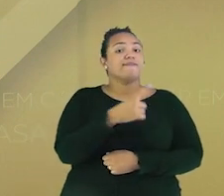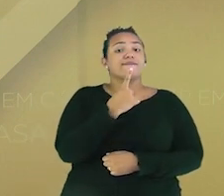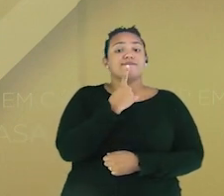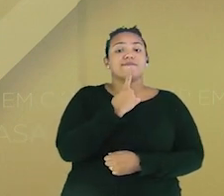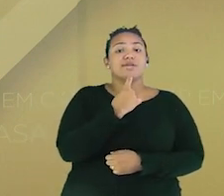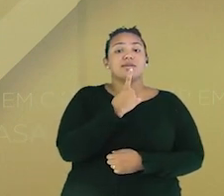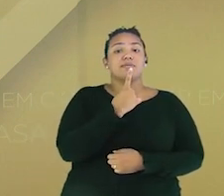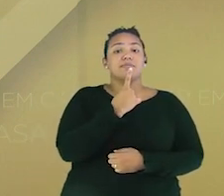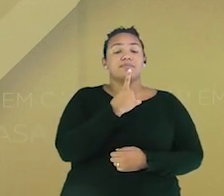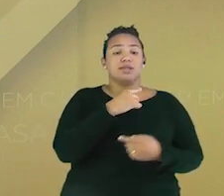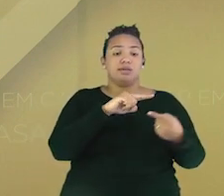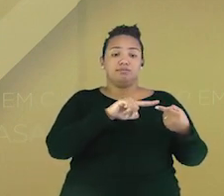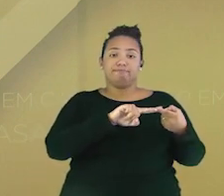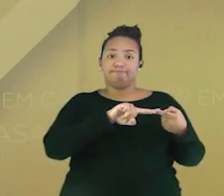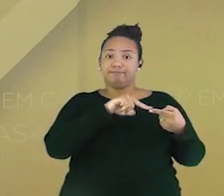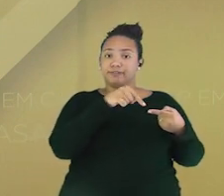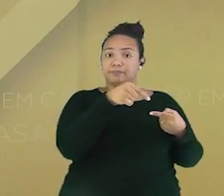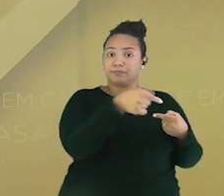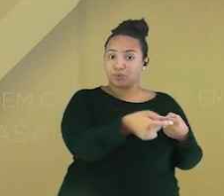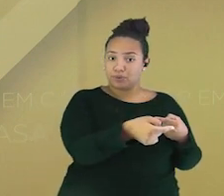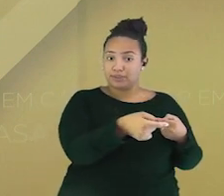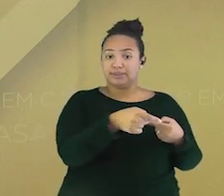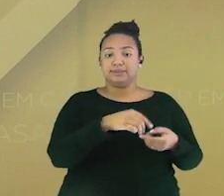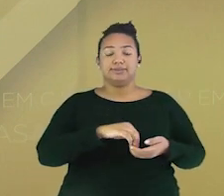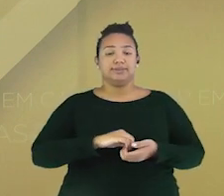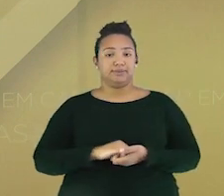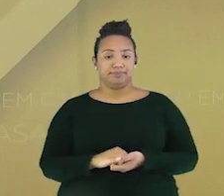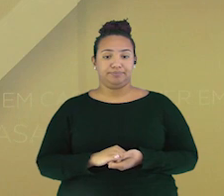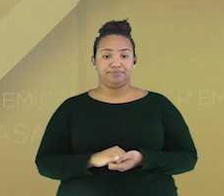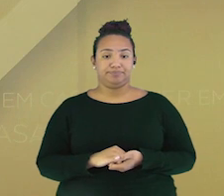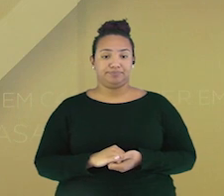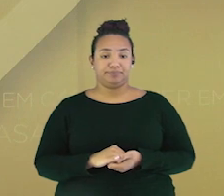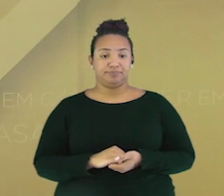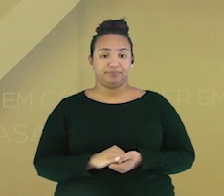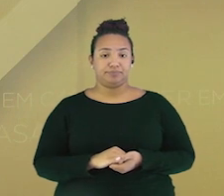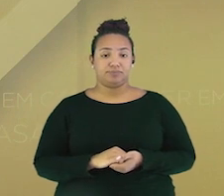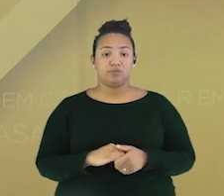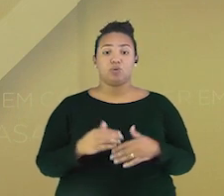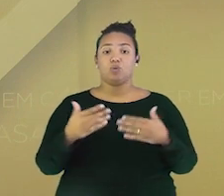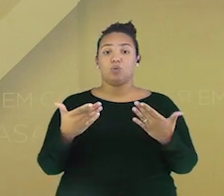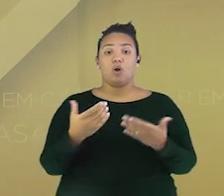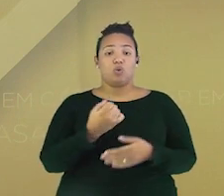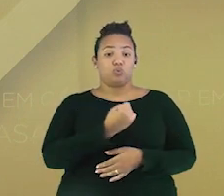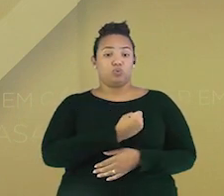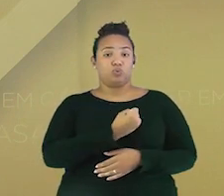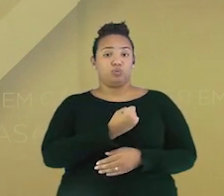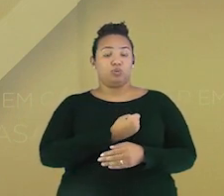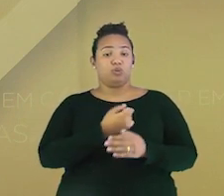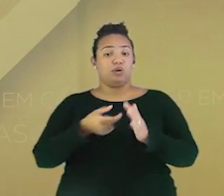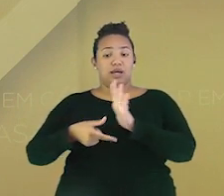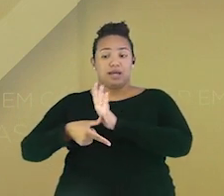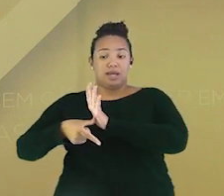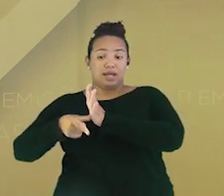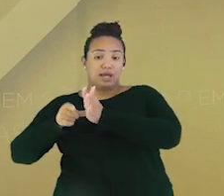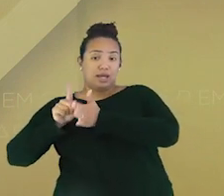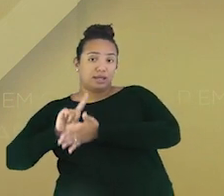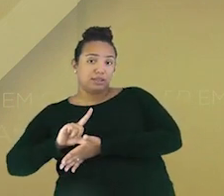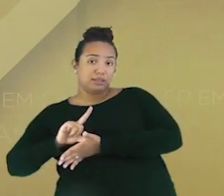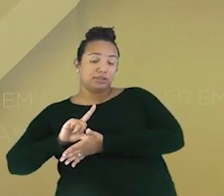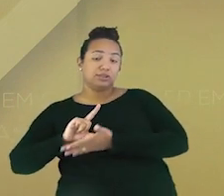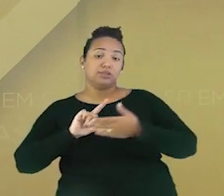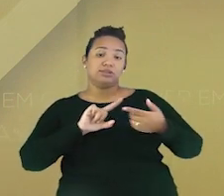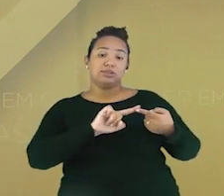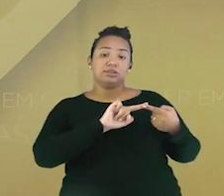sucessores, na coluna vermelha. Ou seja, quais números virão antes e quais números virão depois.